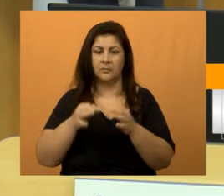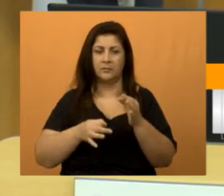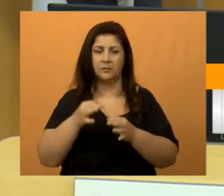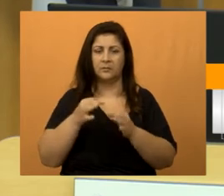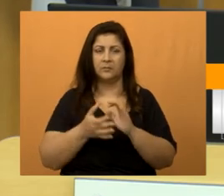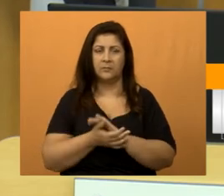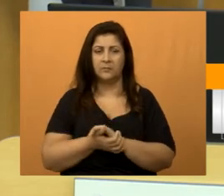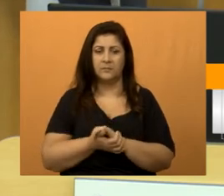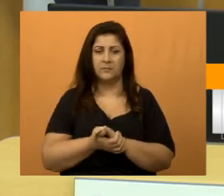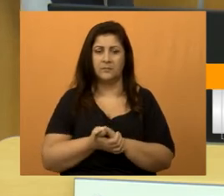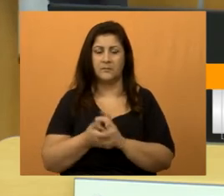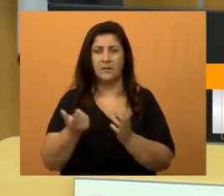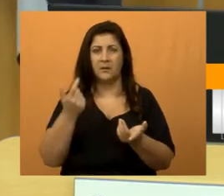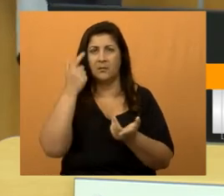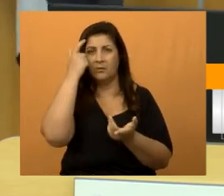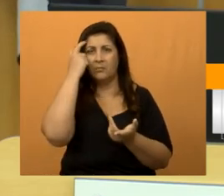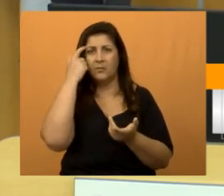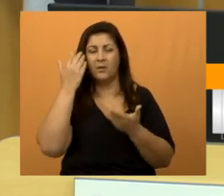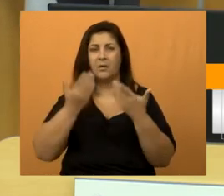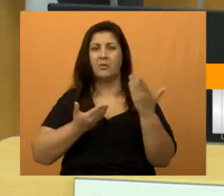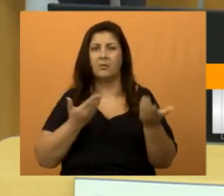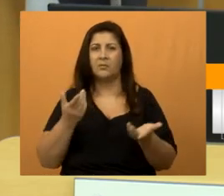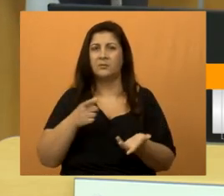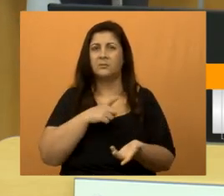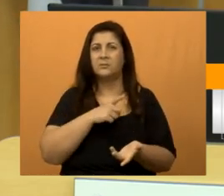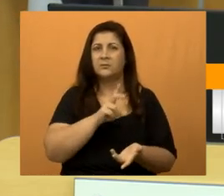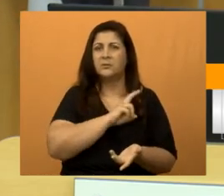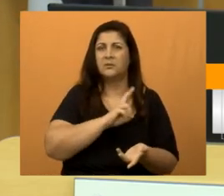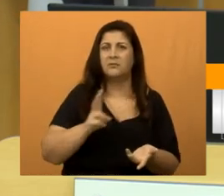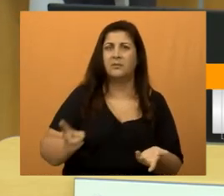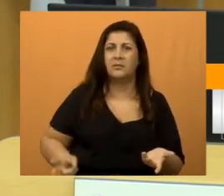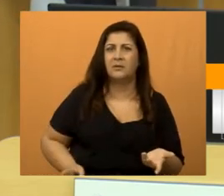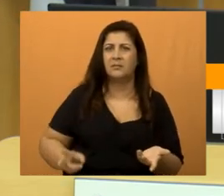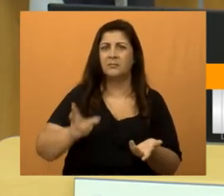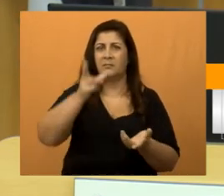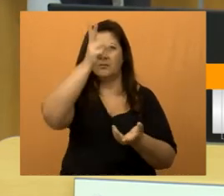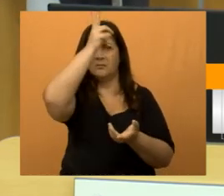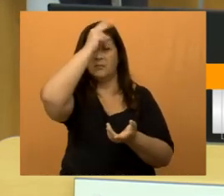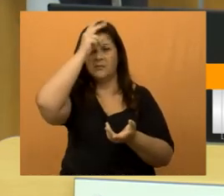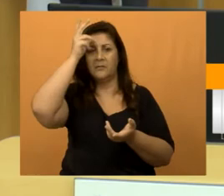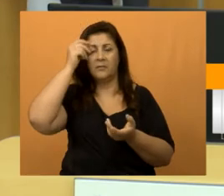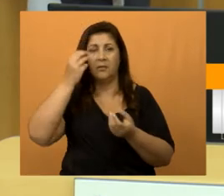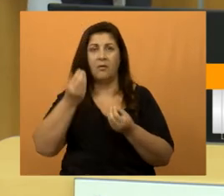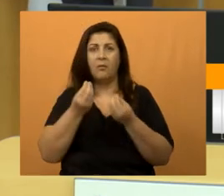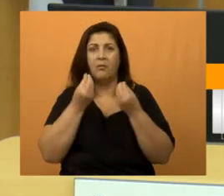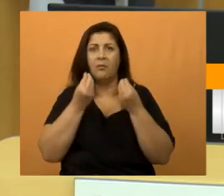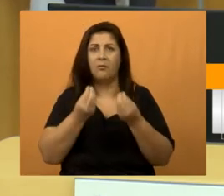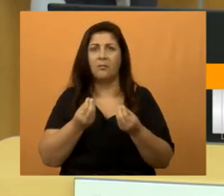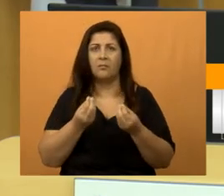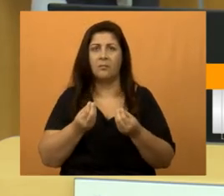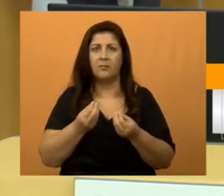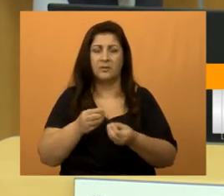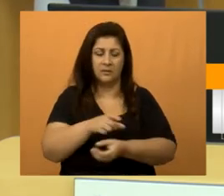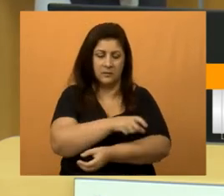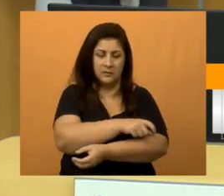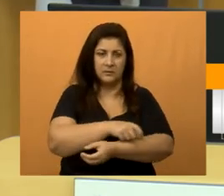Fico até pensando onde tem vereador, a prefeitura, fórum. Olha a calçada.